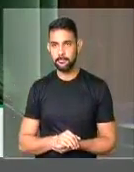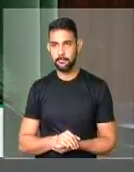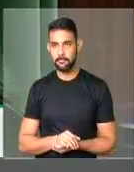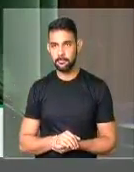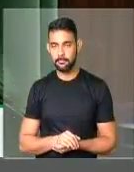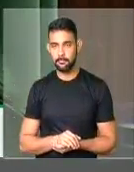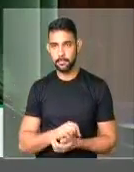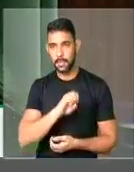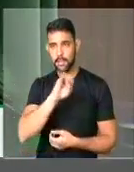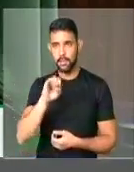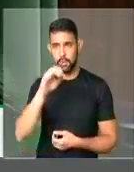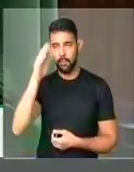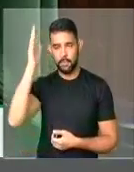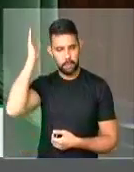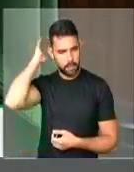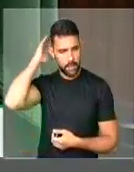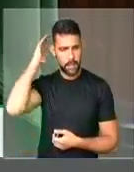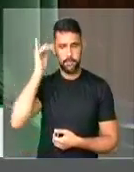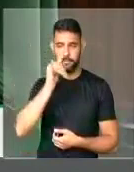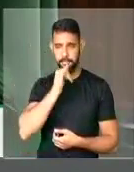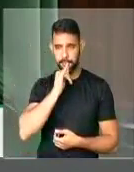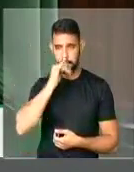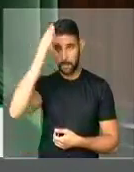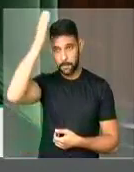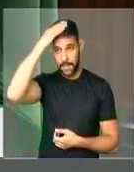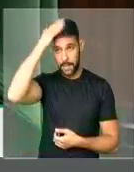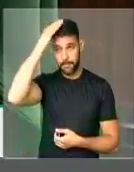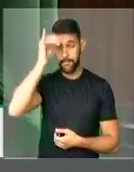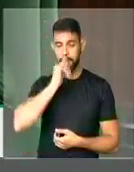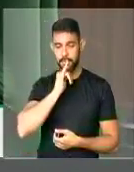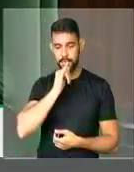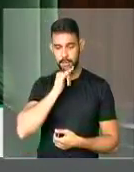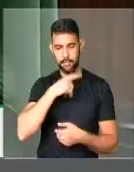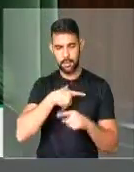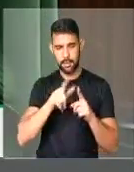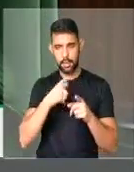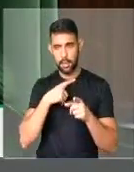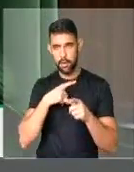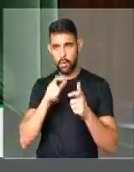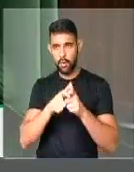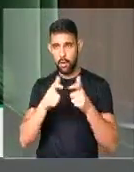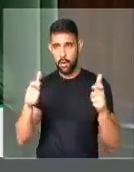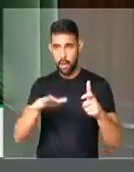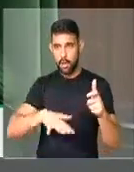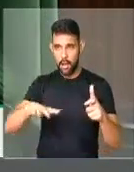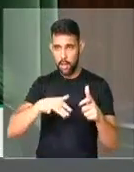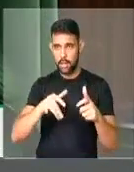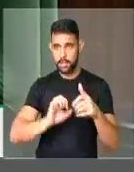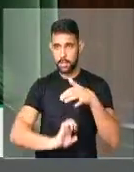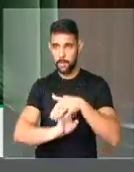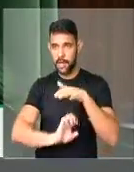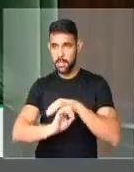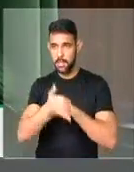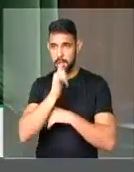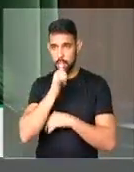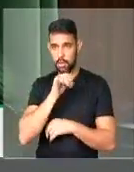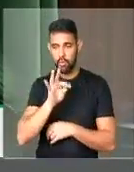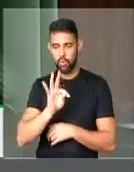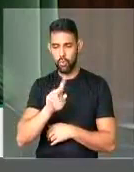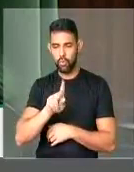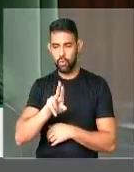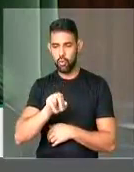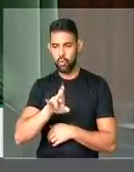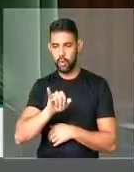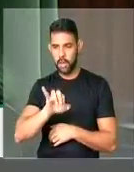Se o Pará, por exemplo, deu lugar às grandes hidrelétricas, como Tucuruí,